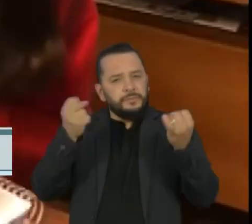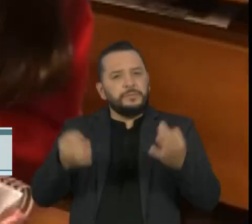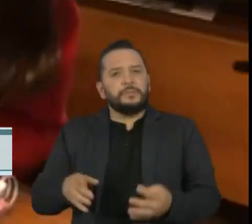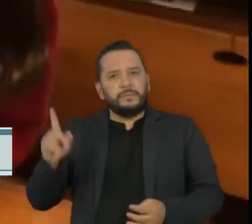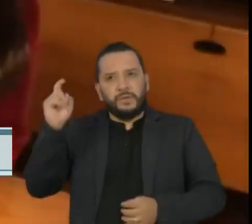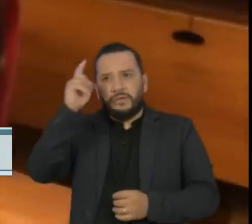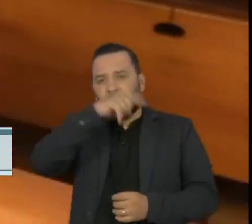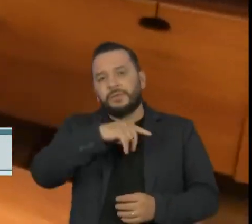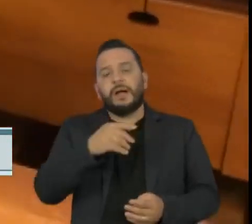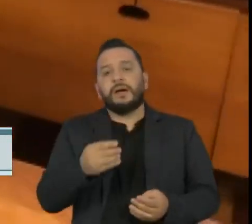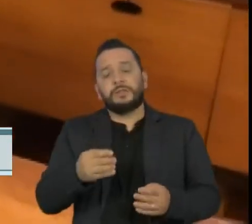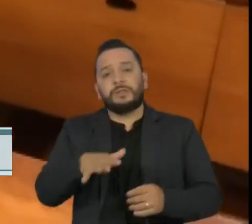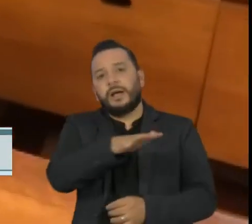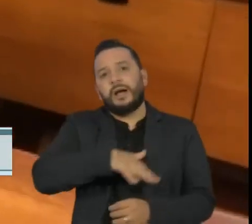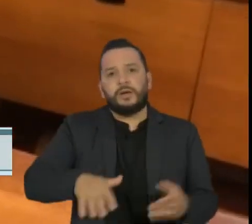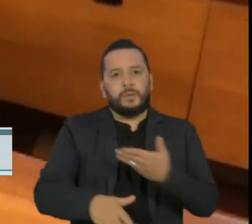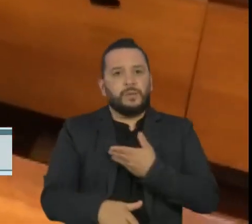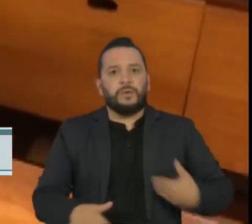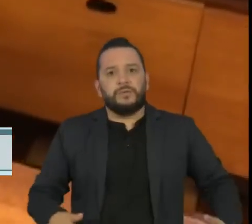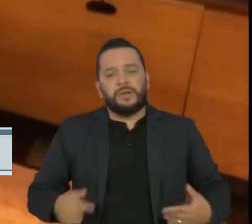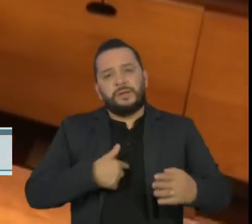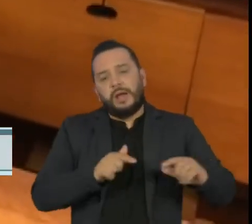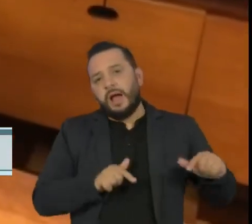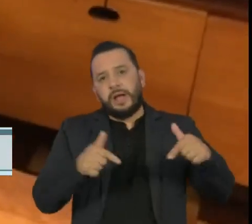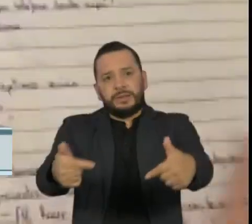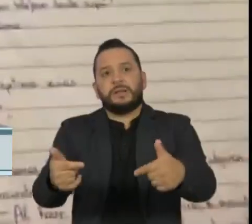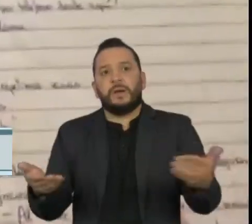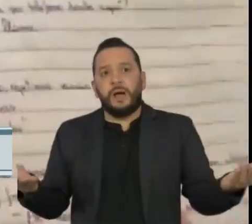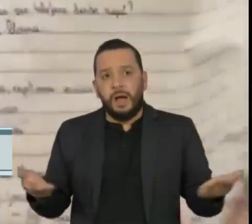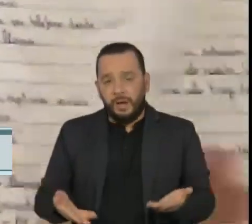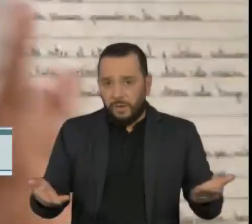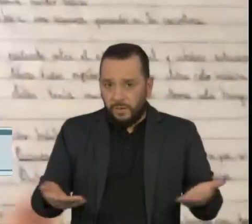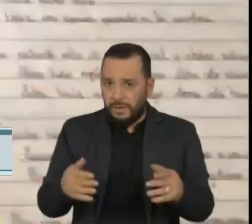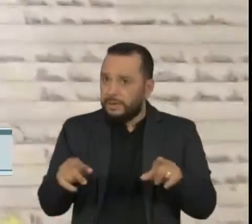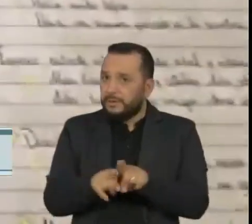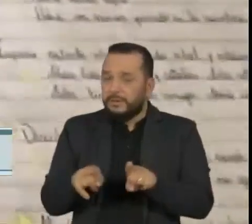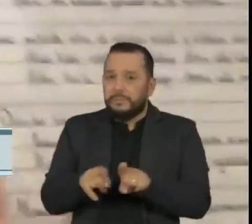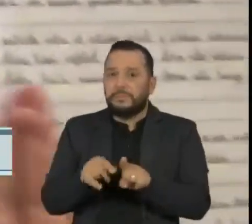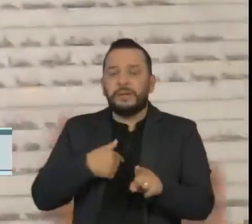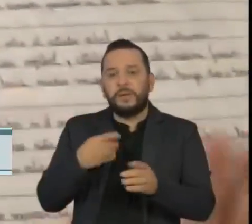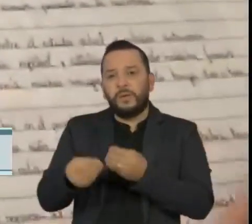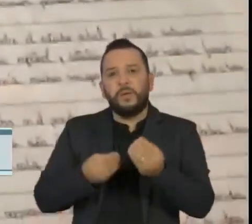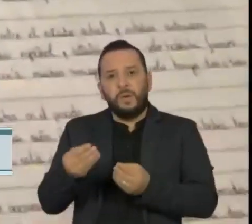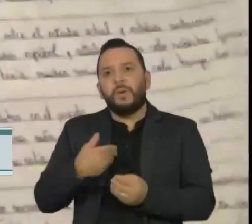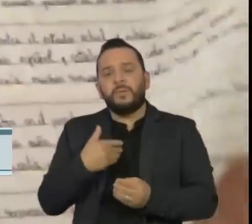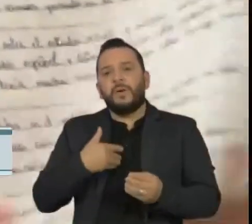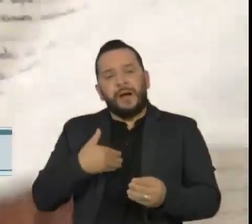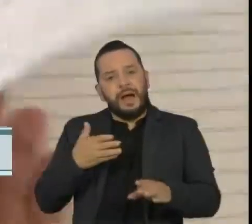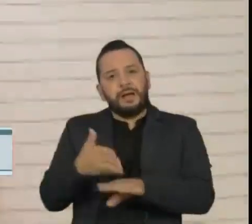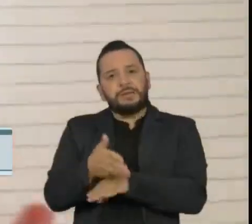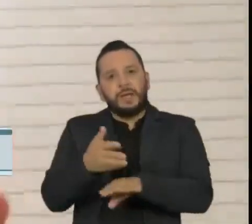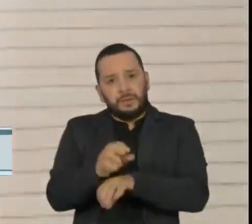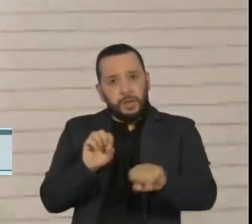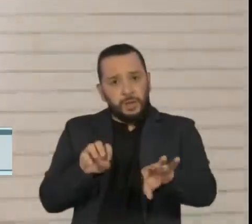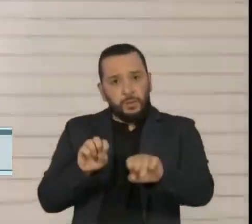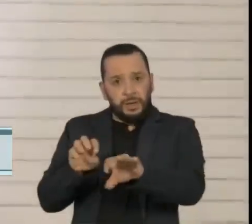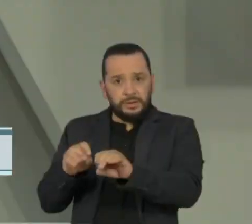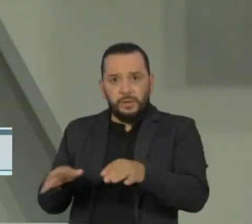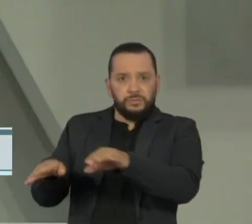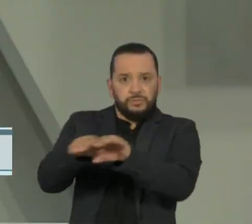dificuldade do poder público em dar resposta nesse momento emergencial e de garantir a isonomia do acesso à educação.